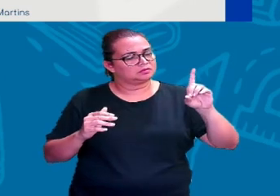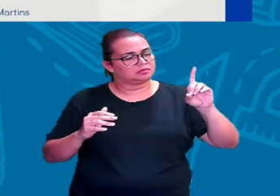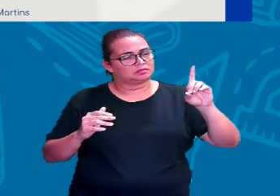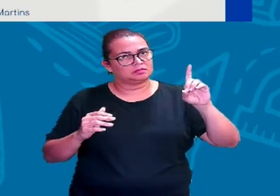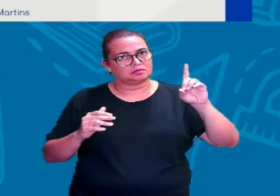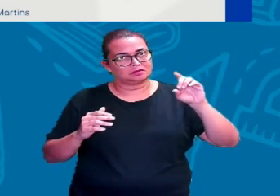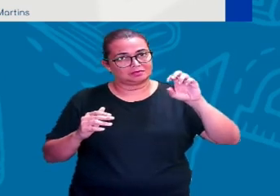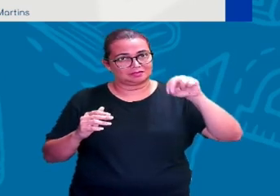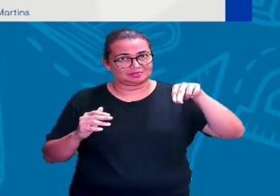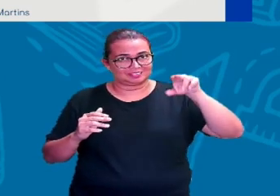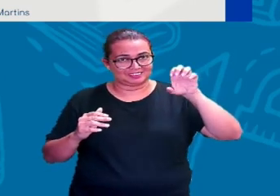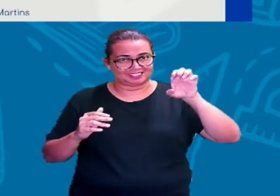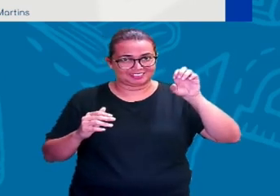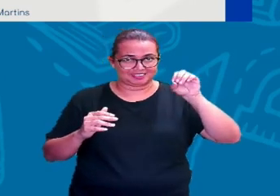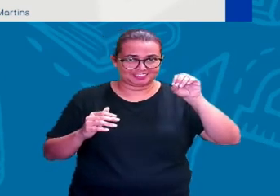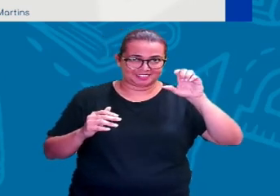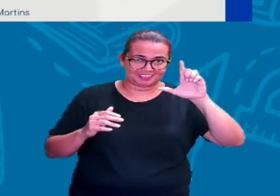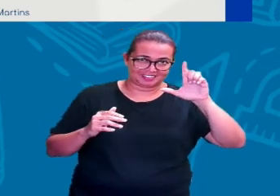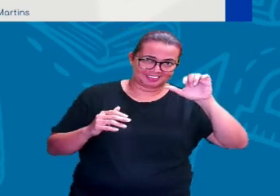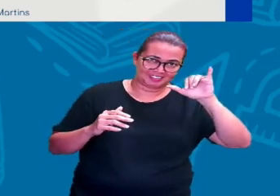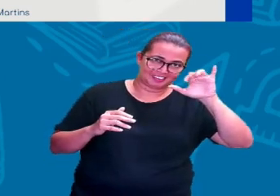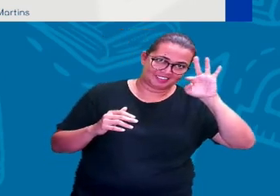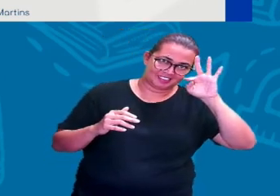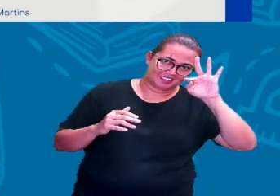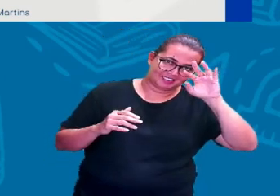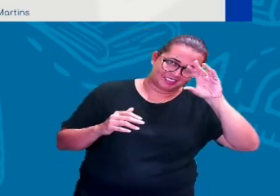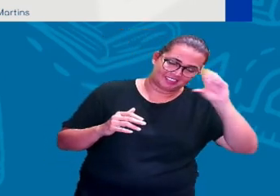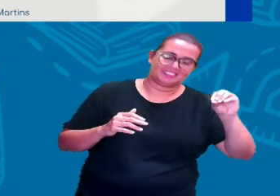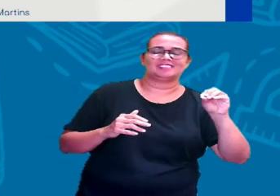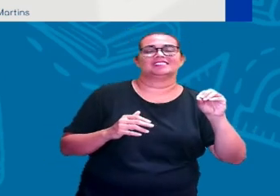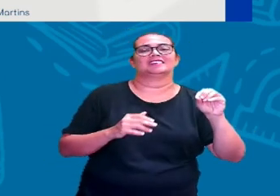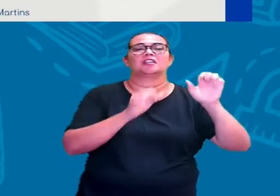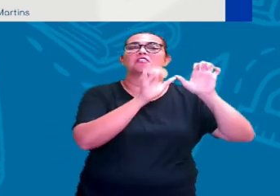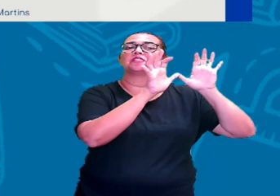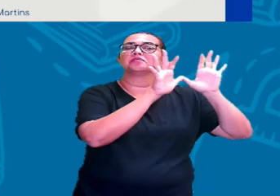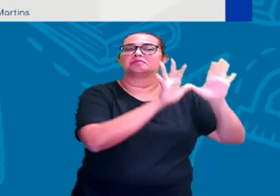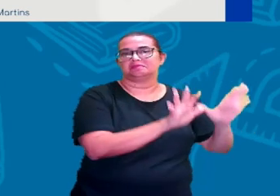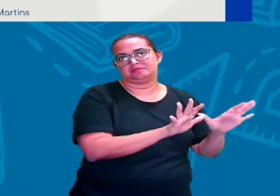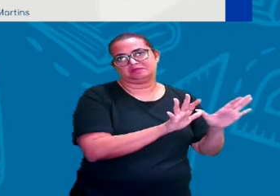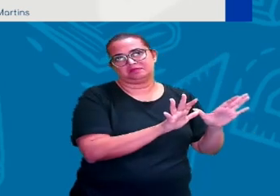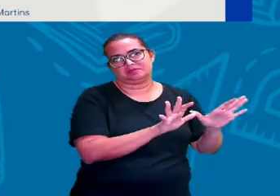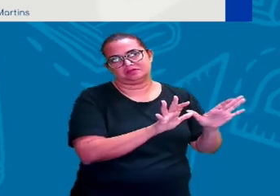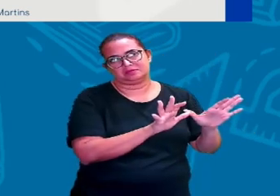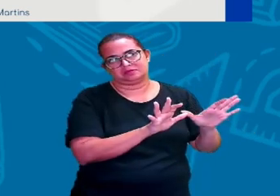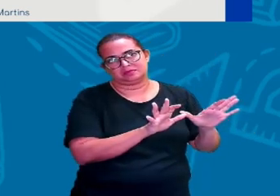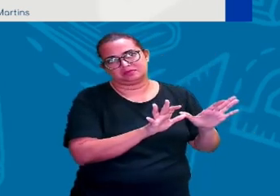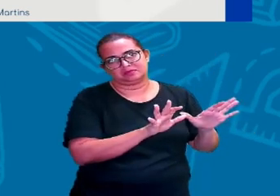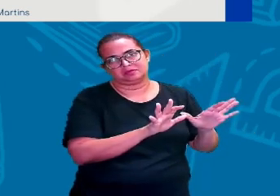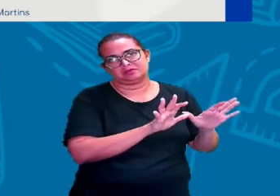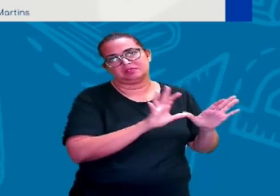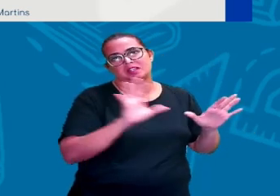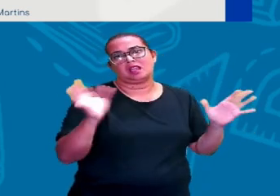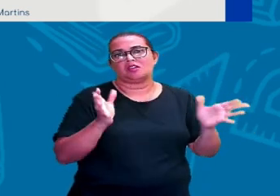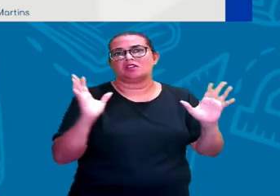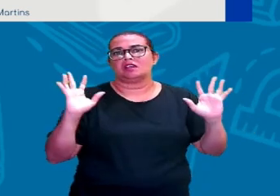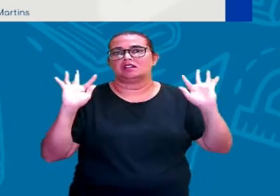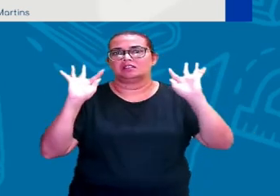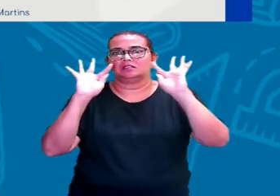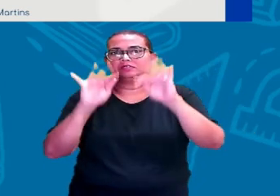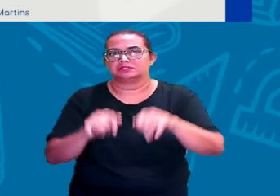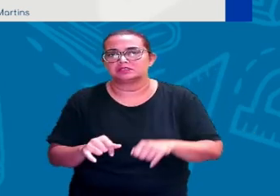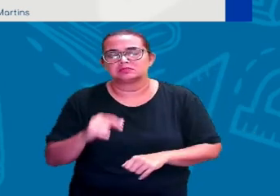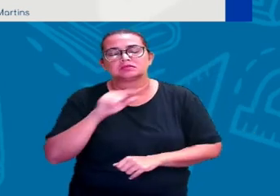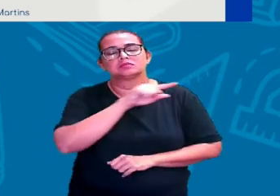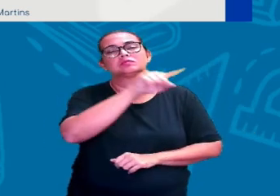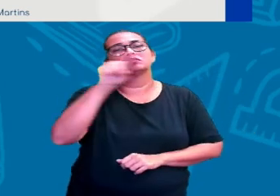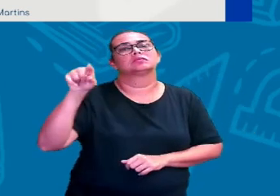estavam fixados em determinado lugar. E aí, para a gente encerrar, o que é é